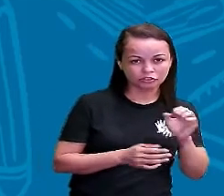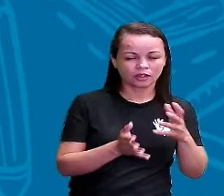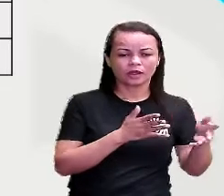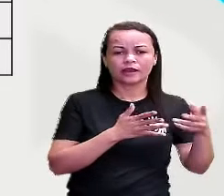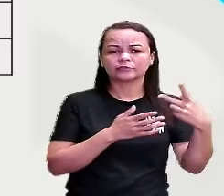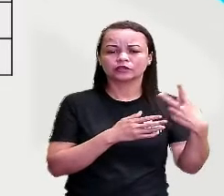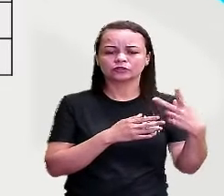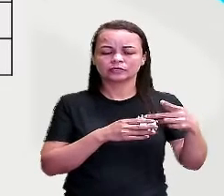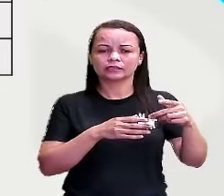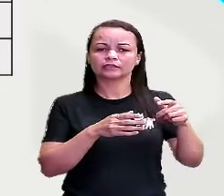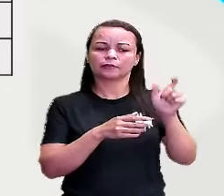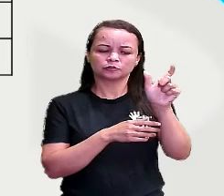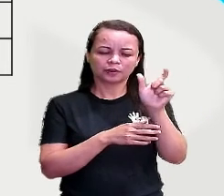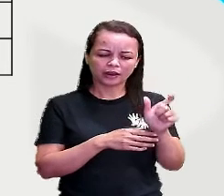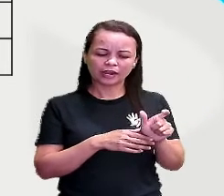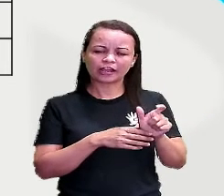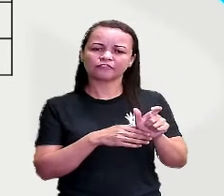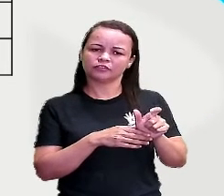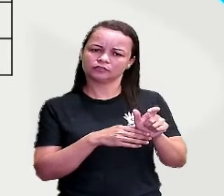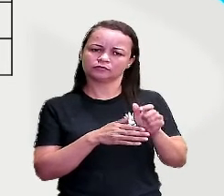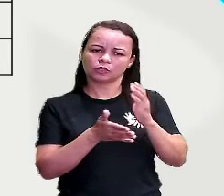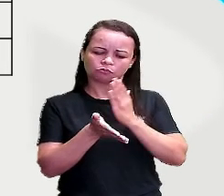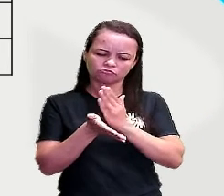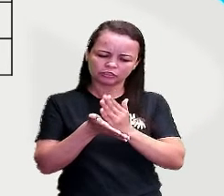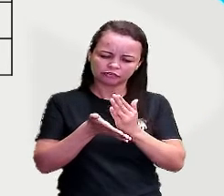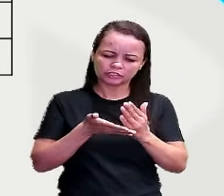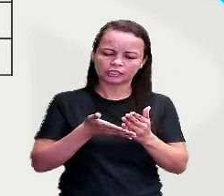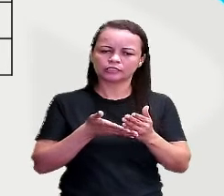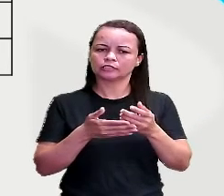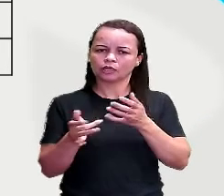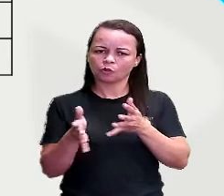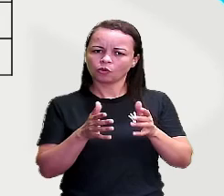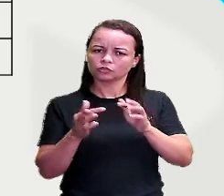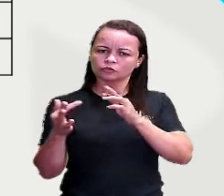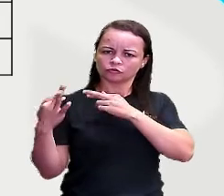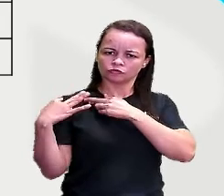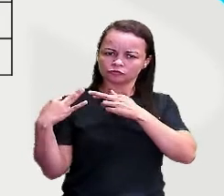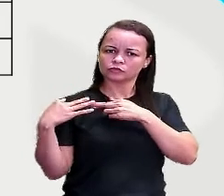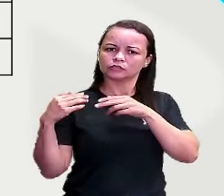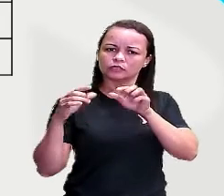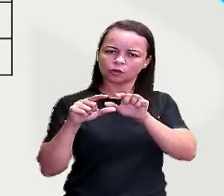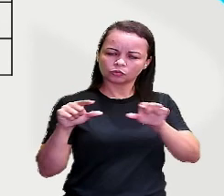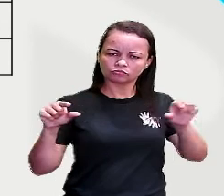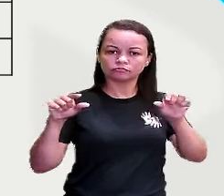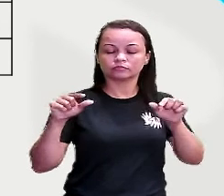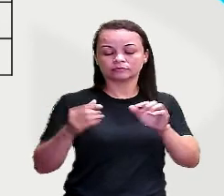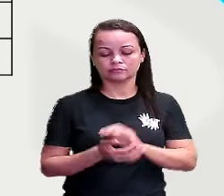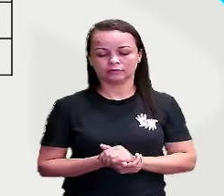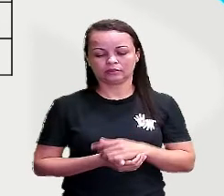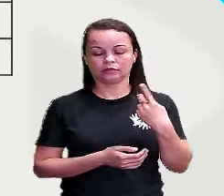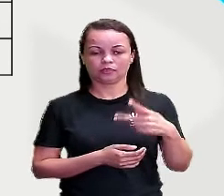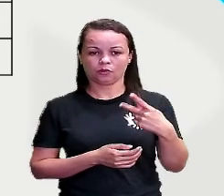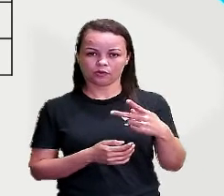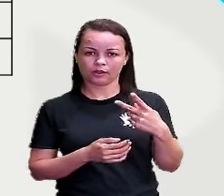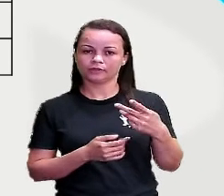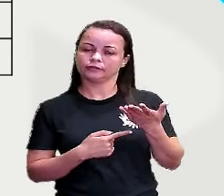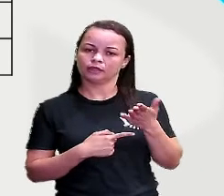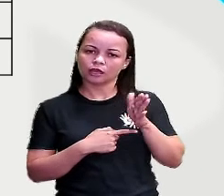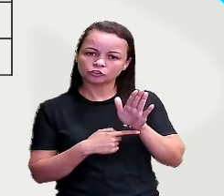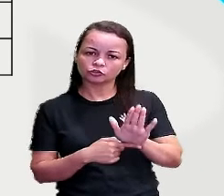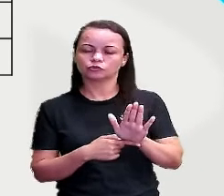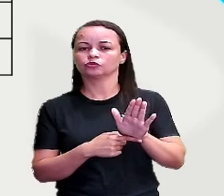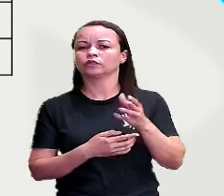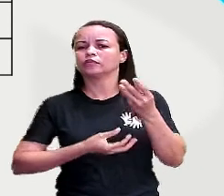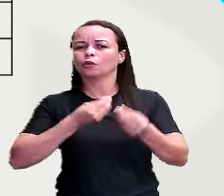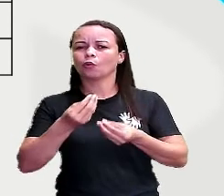as palavras são divididas de acordo com sua formação e função no enunciado. Então essa categorização ajuda a entender a